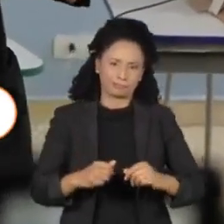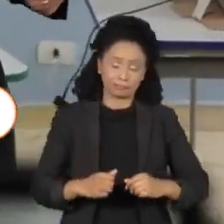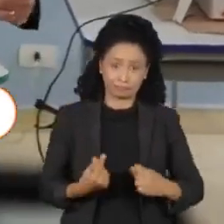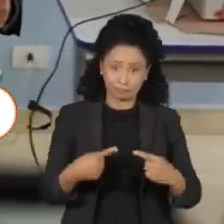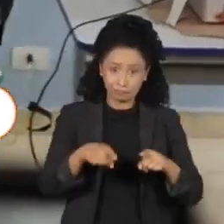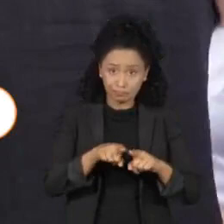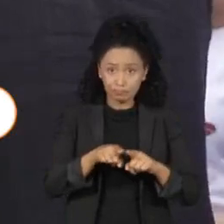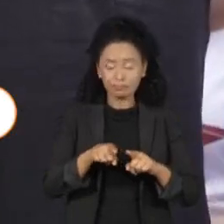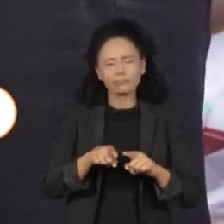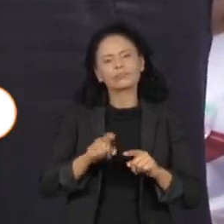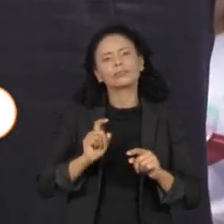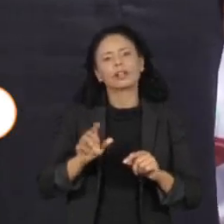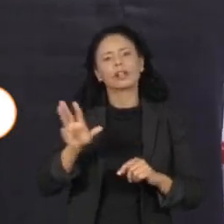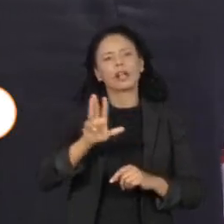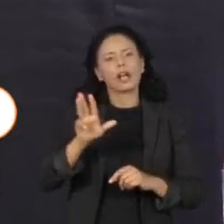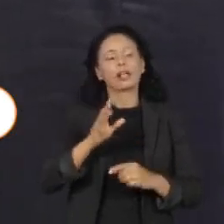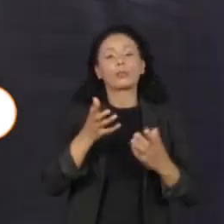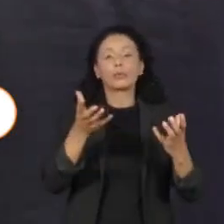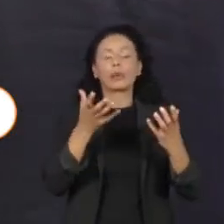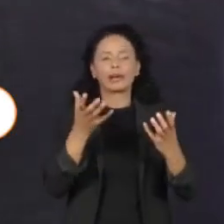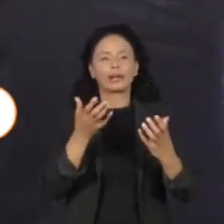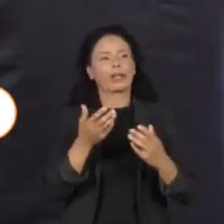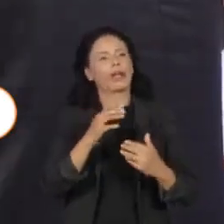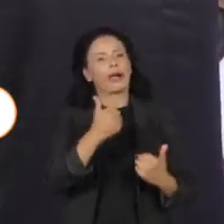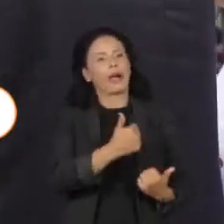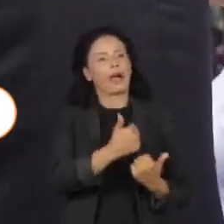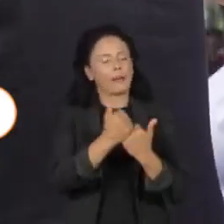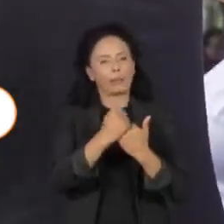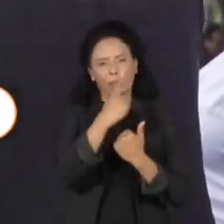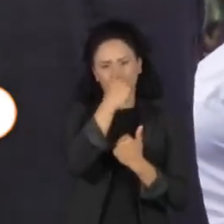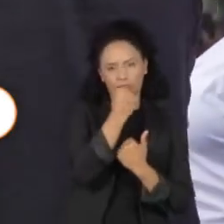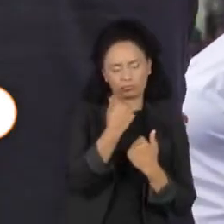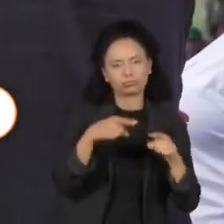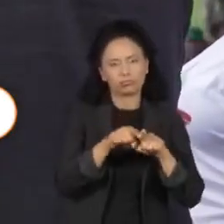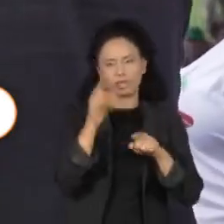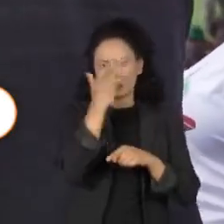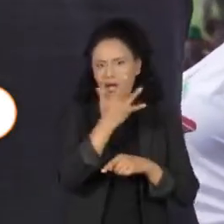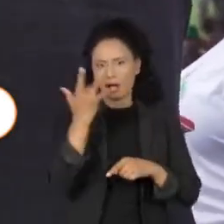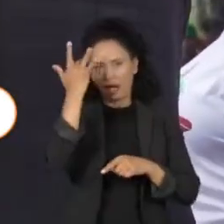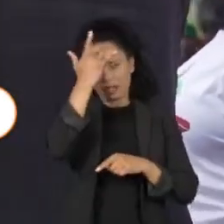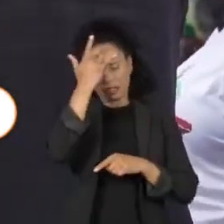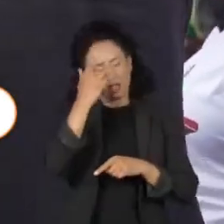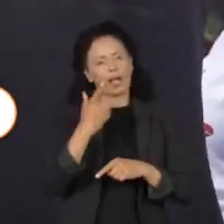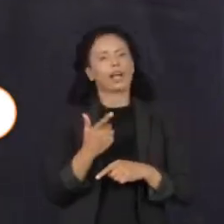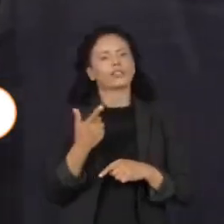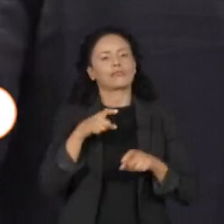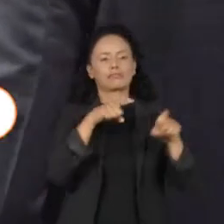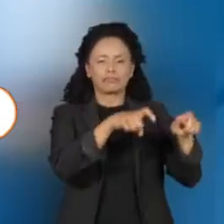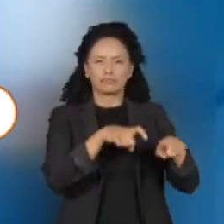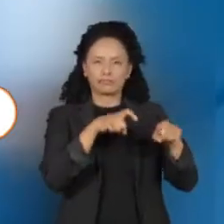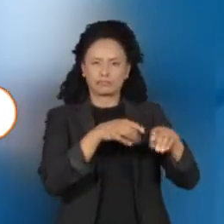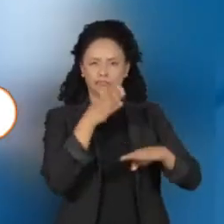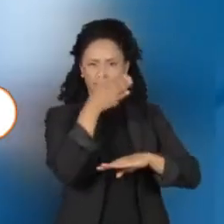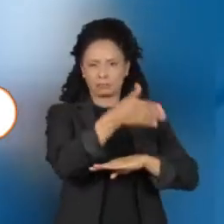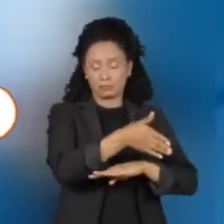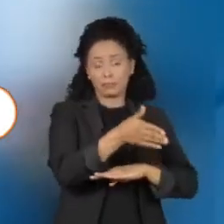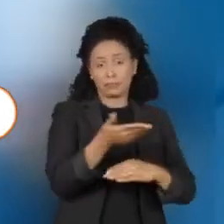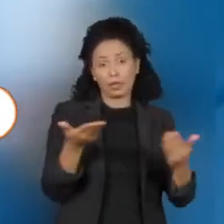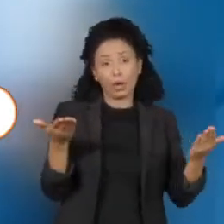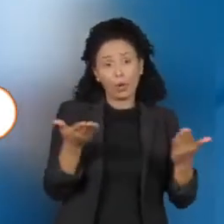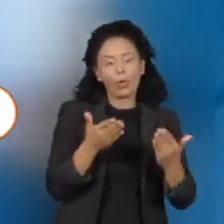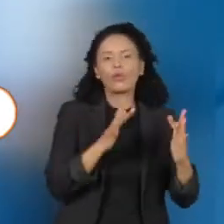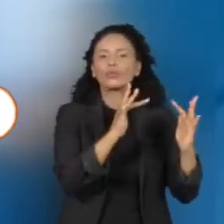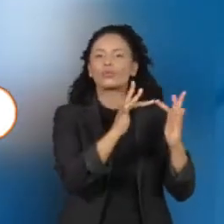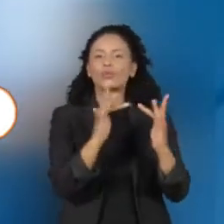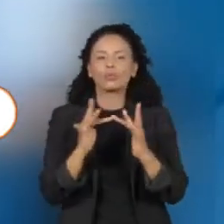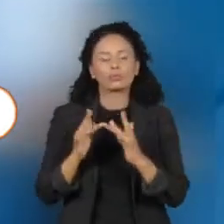O candidato do PT conta com a dupla Alckmin e Haddad para fazer a ponte com o interior do Estado. Hoje, no entanto, faz contato com